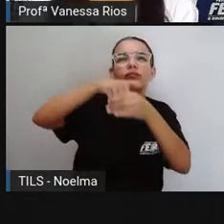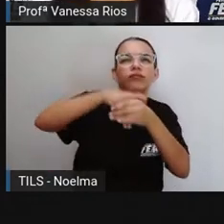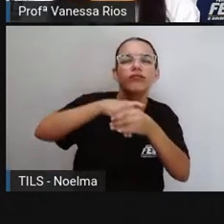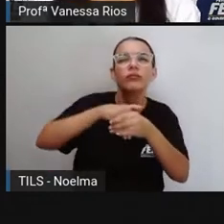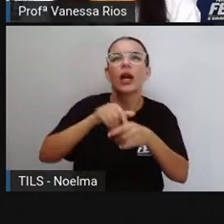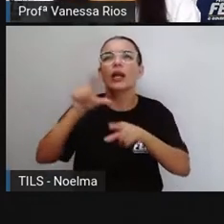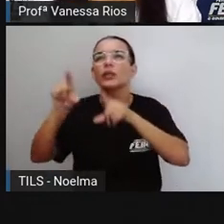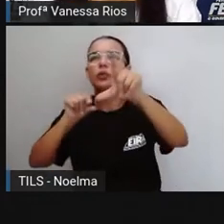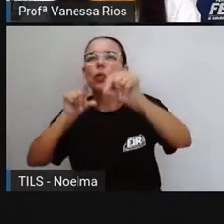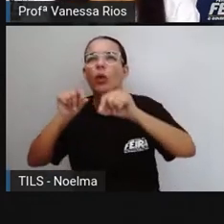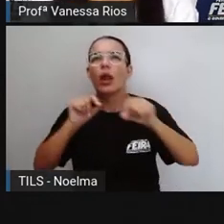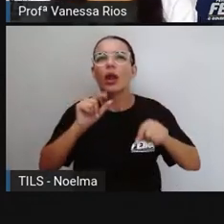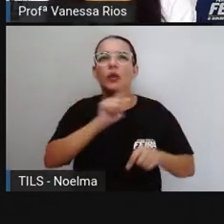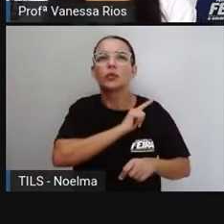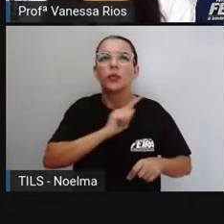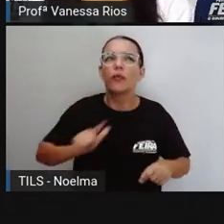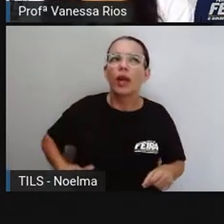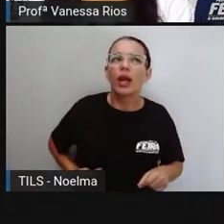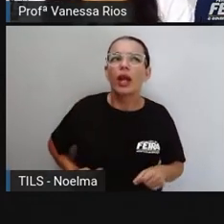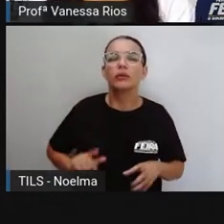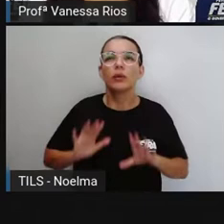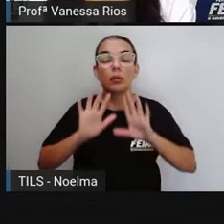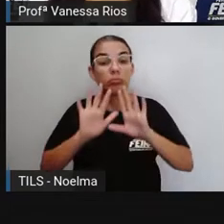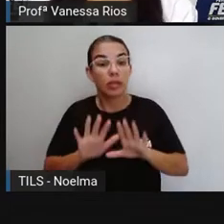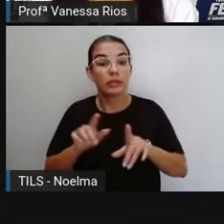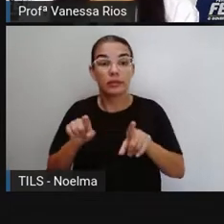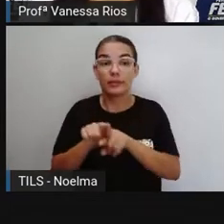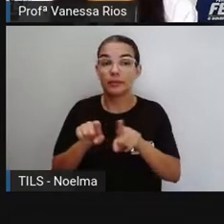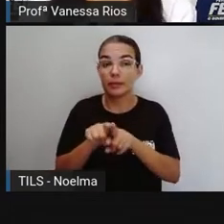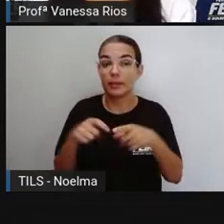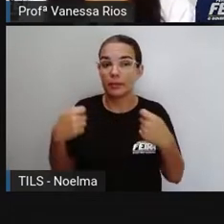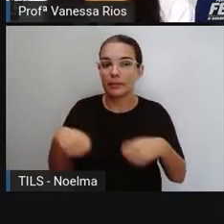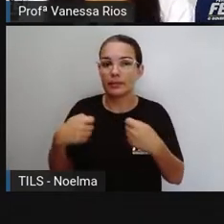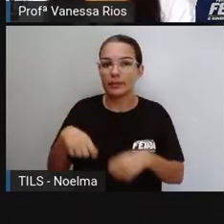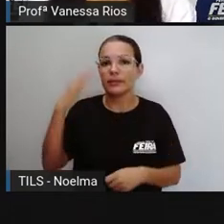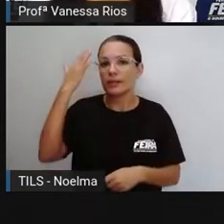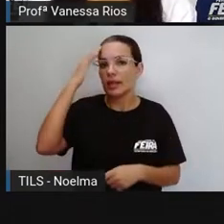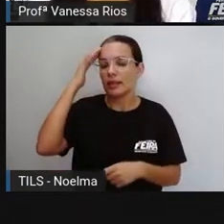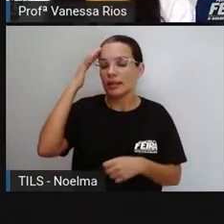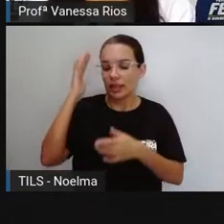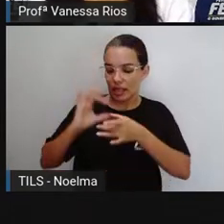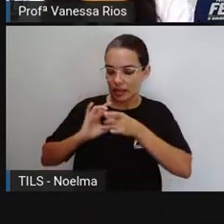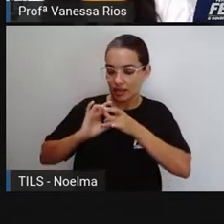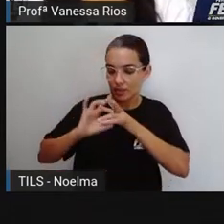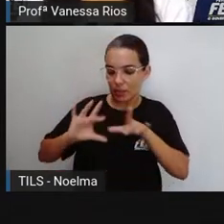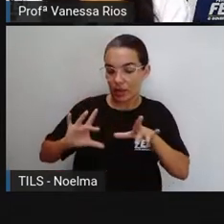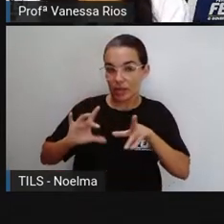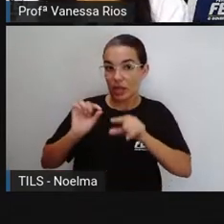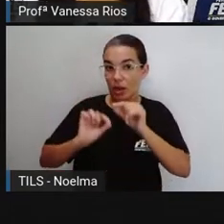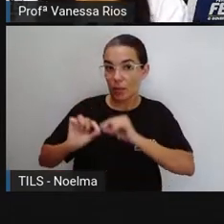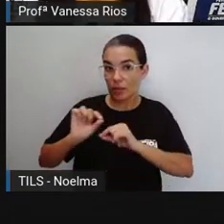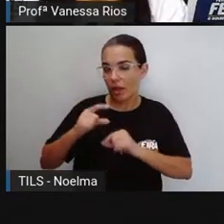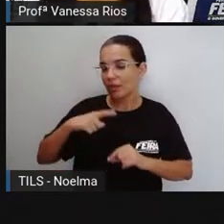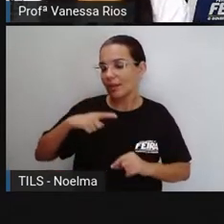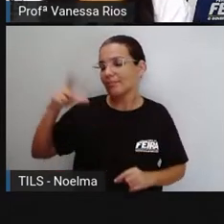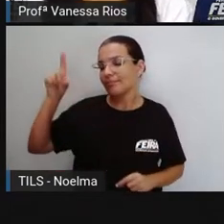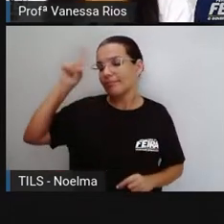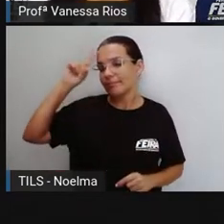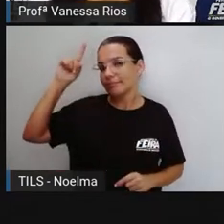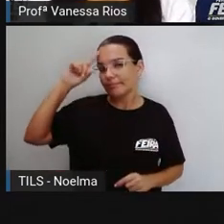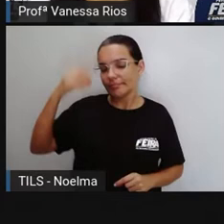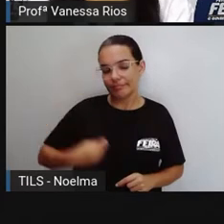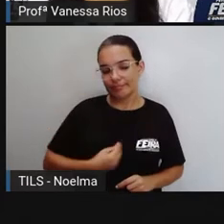escolha dos governantes, mas a gente precisa entender que a democracia está no nosso dia a dia